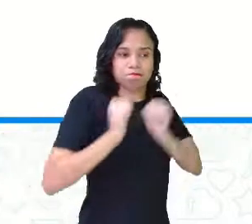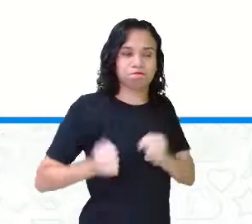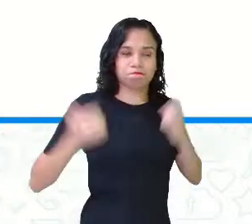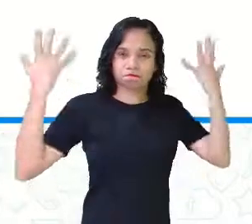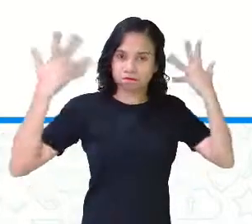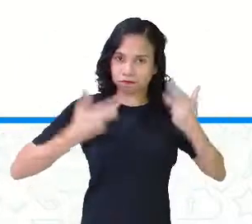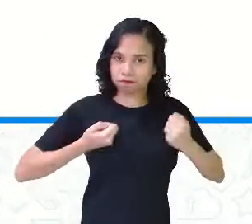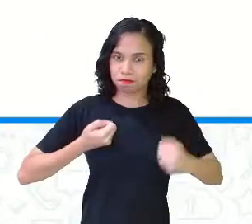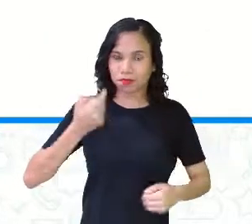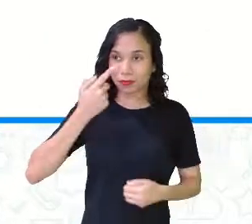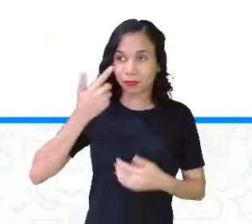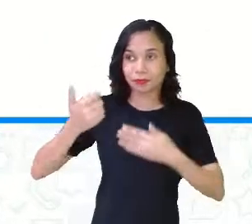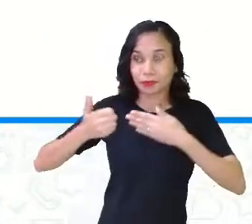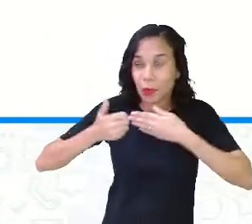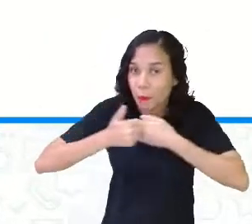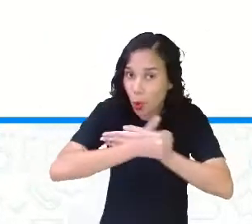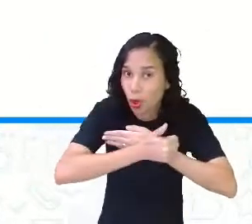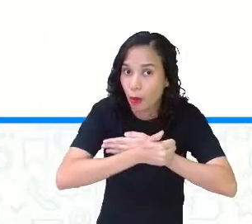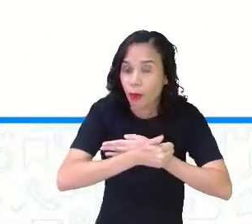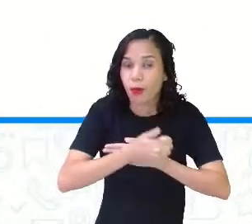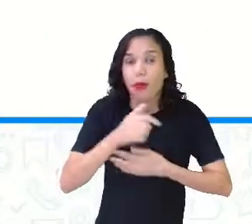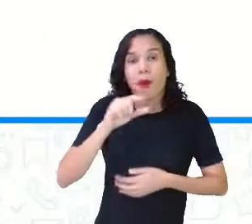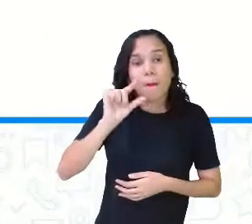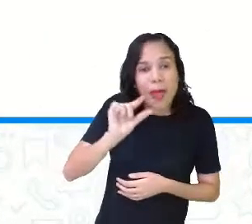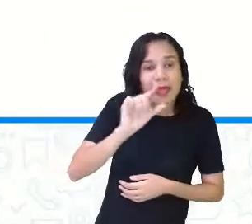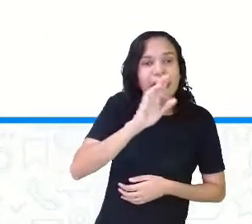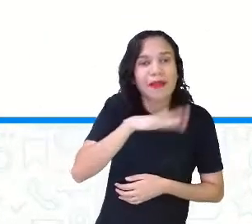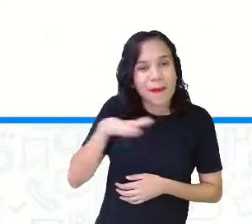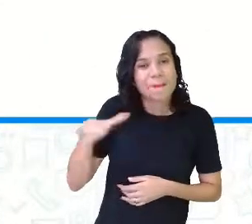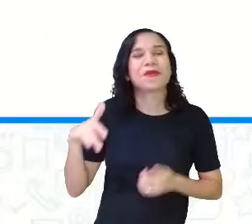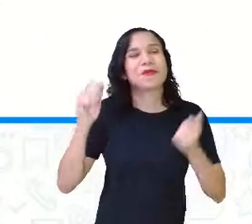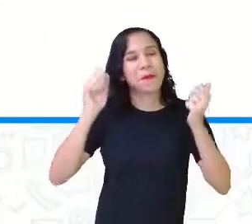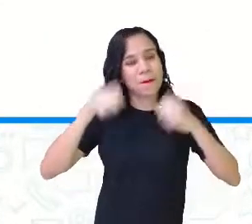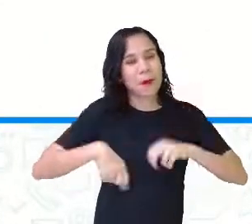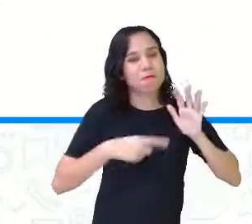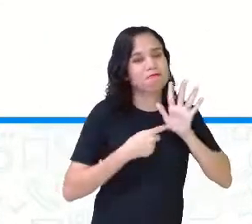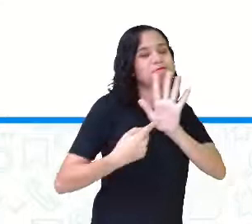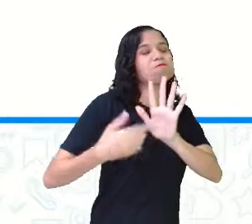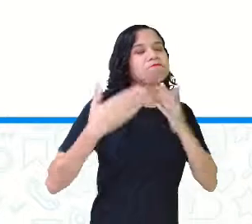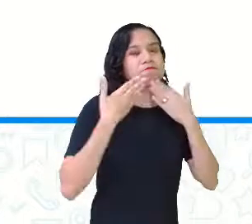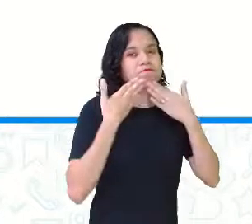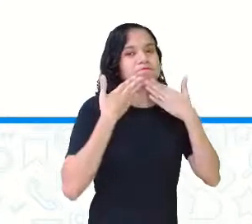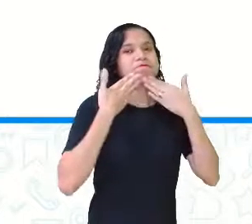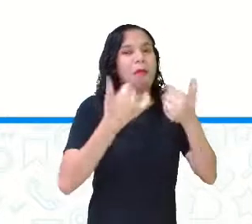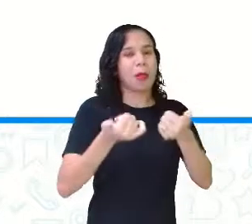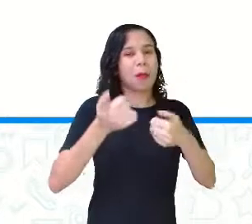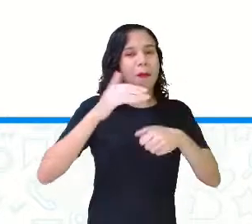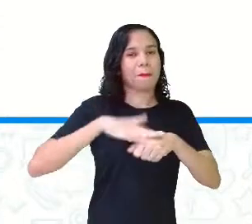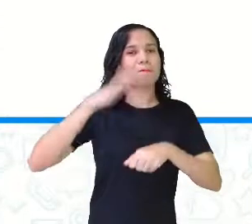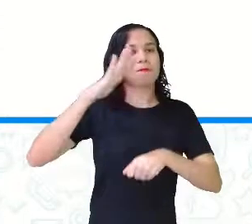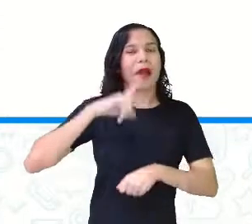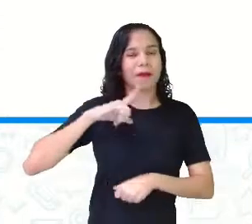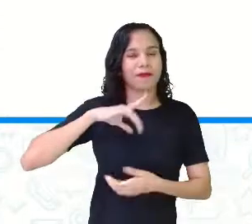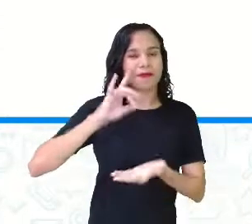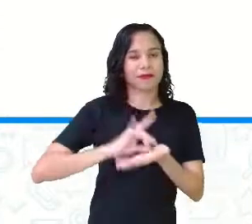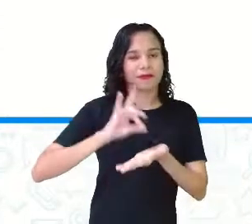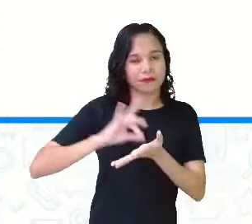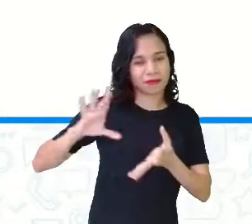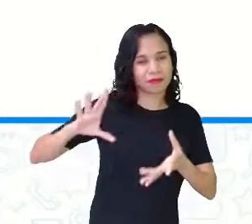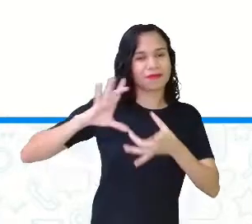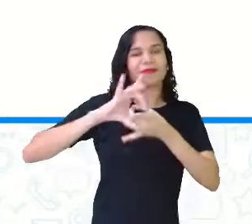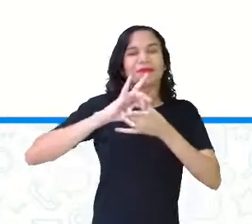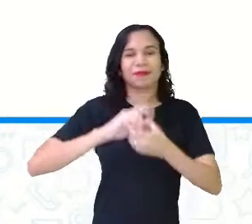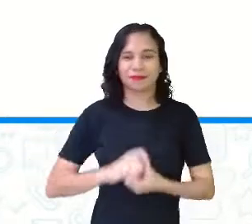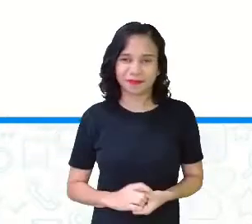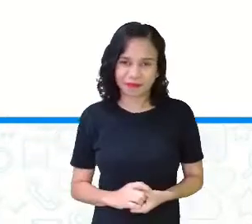leão. Moral, os pequenos amigos podem se revelar os melhores e mais leais aliados.